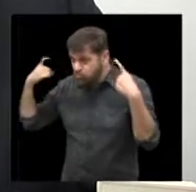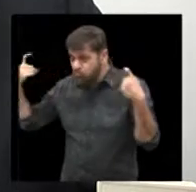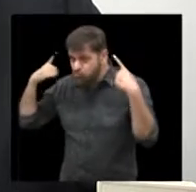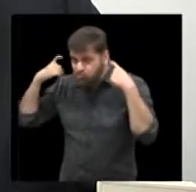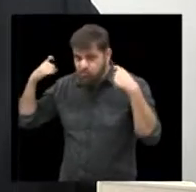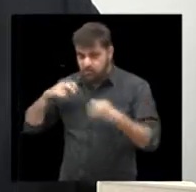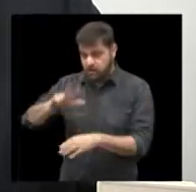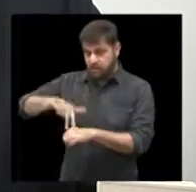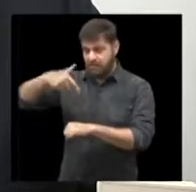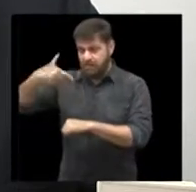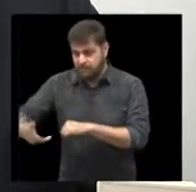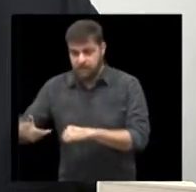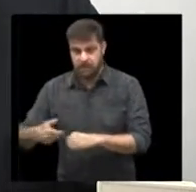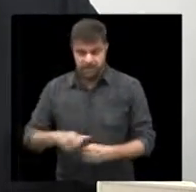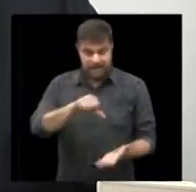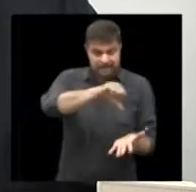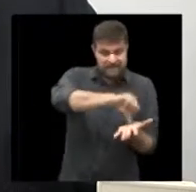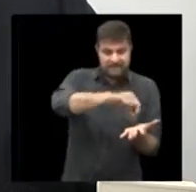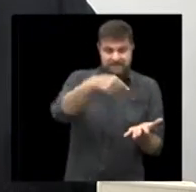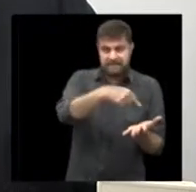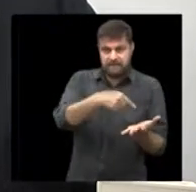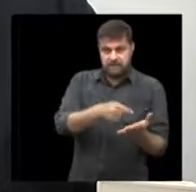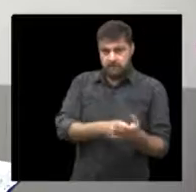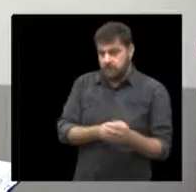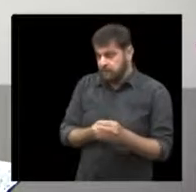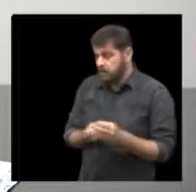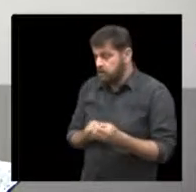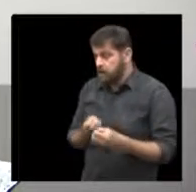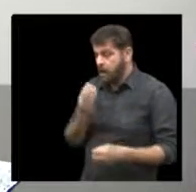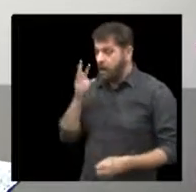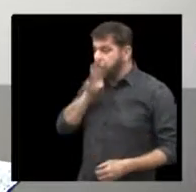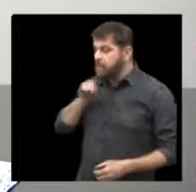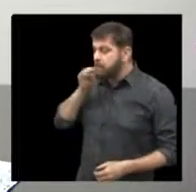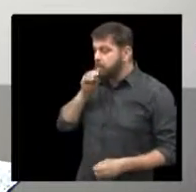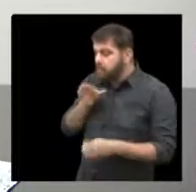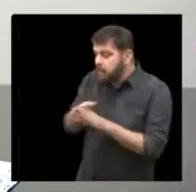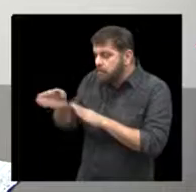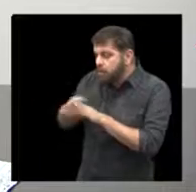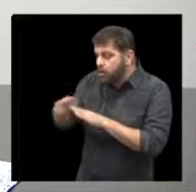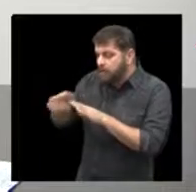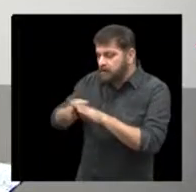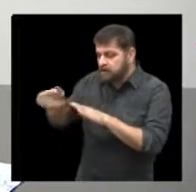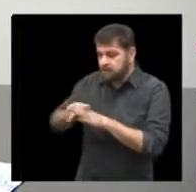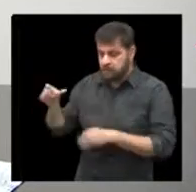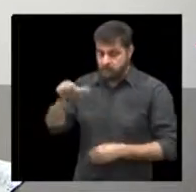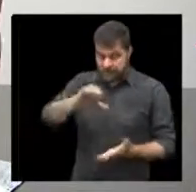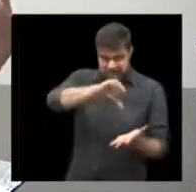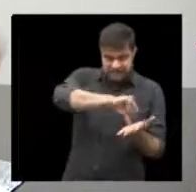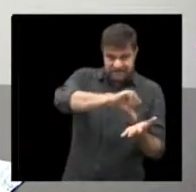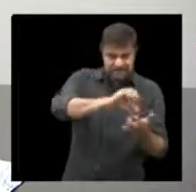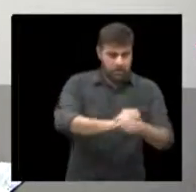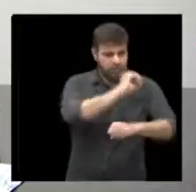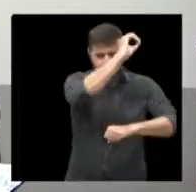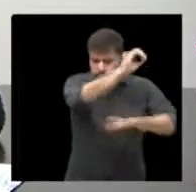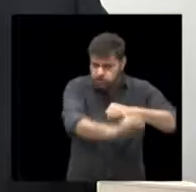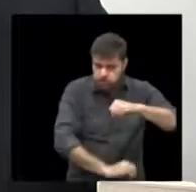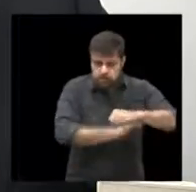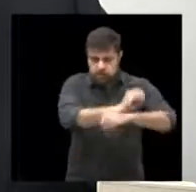queda automaticamente a minha central vai falar com ele por aqui então tem alguém sempre na minha central 24 horas